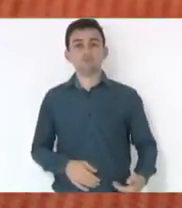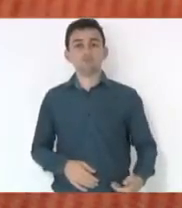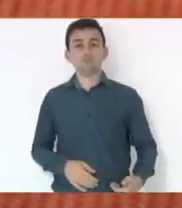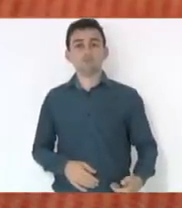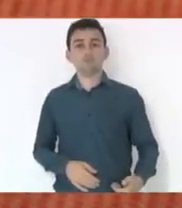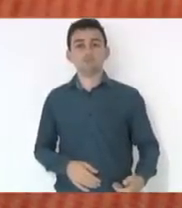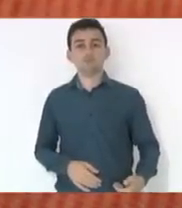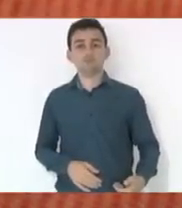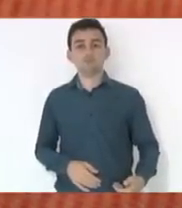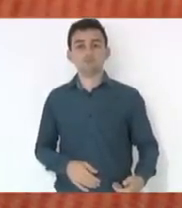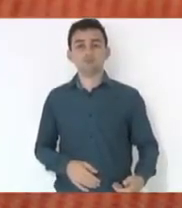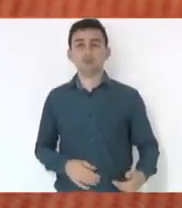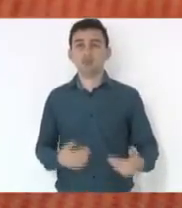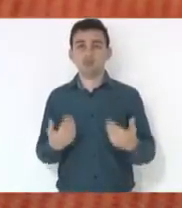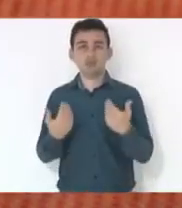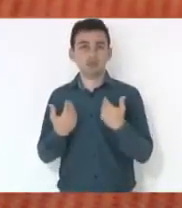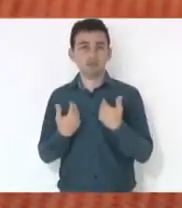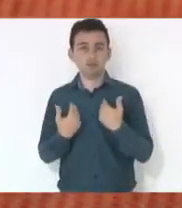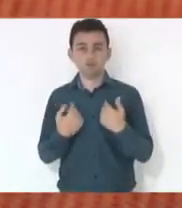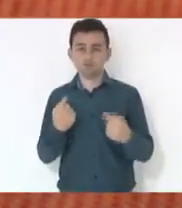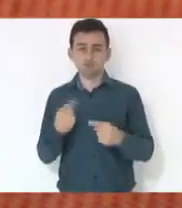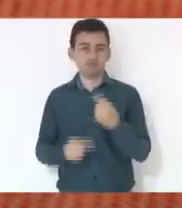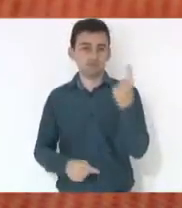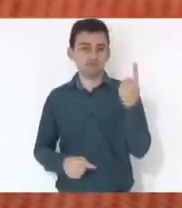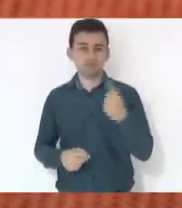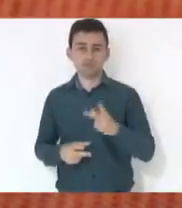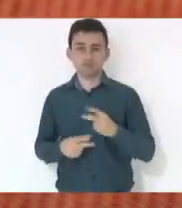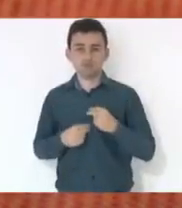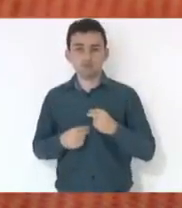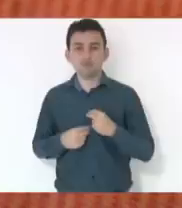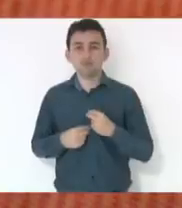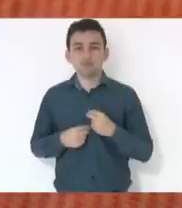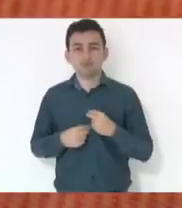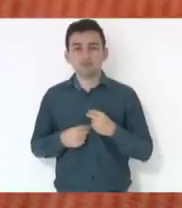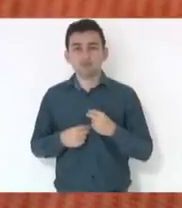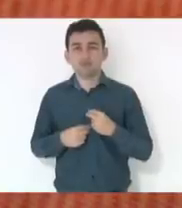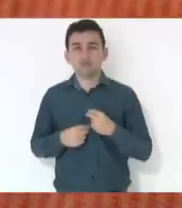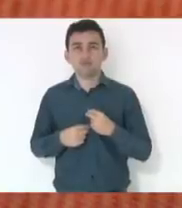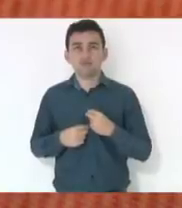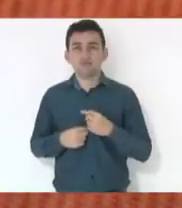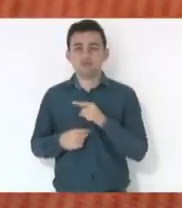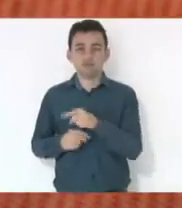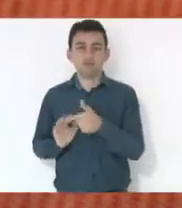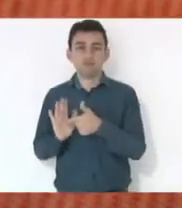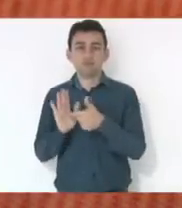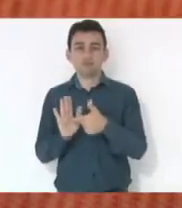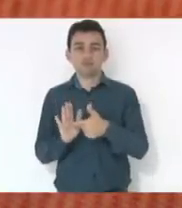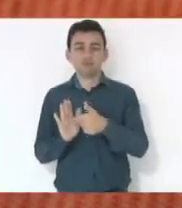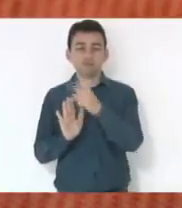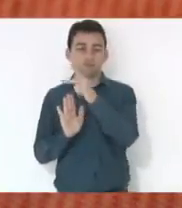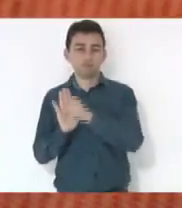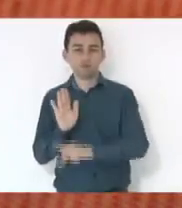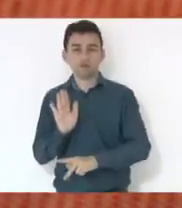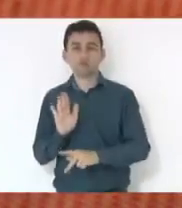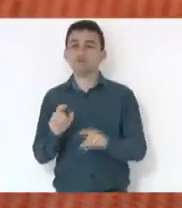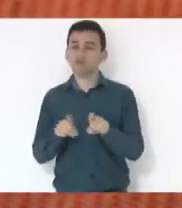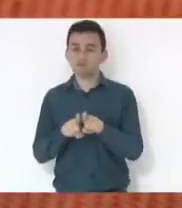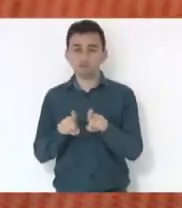não estou entrando aqui no mérito, deputado que apresentou o projeto e que também teve o meu